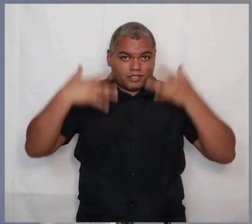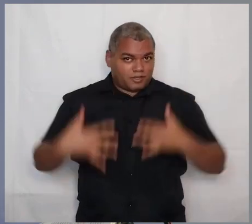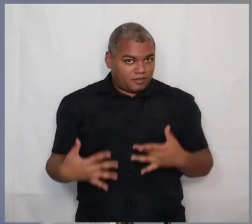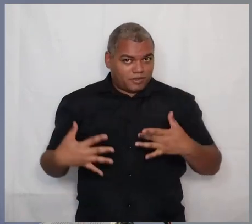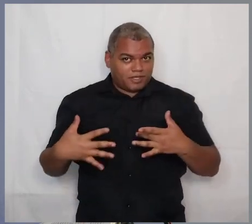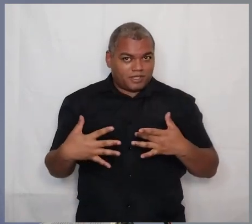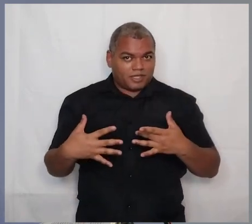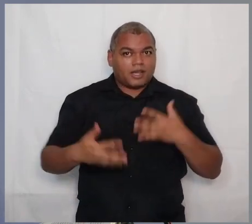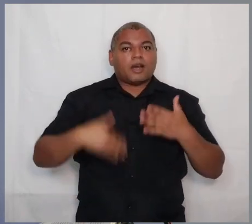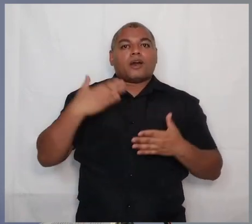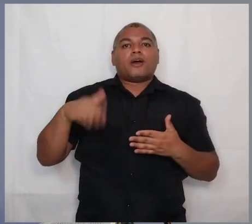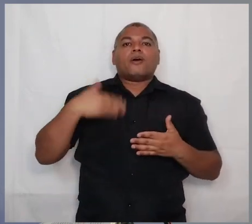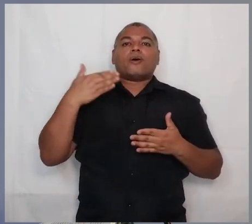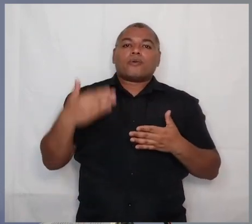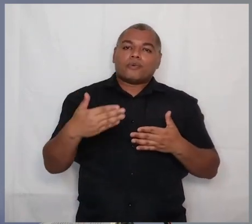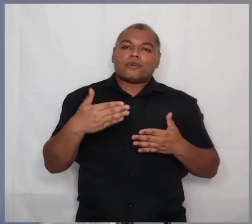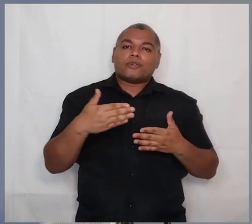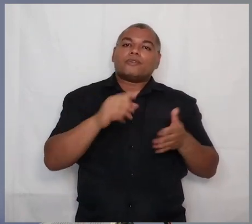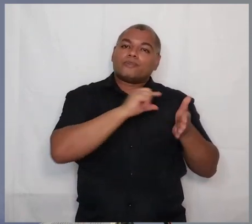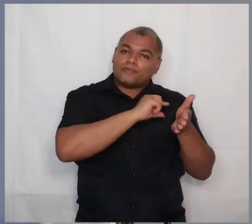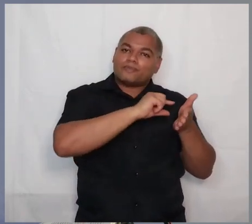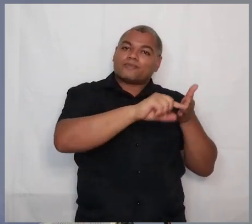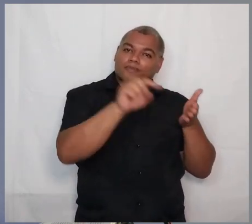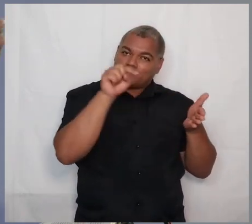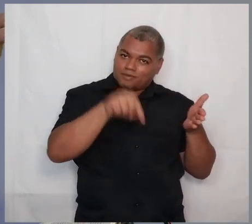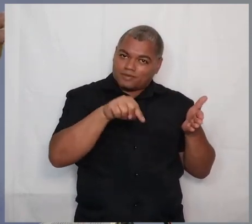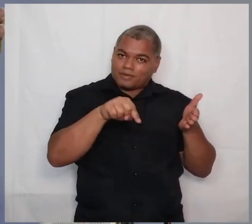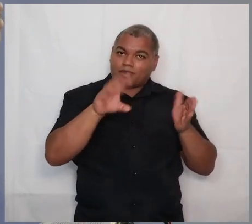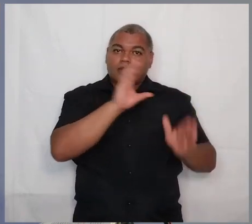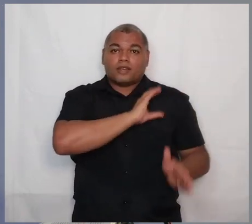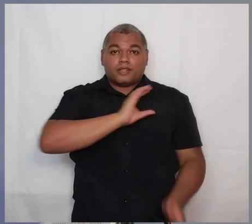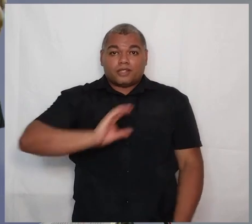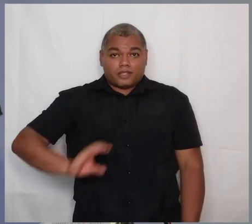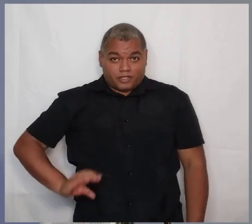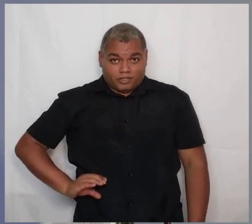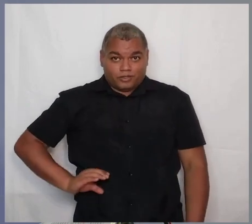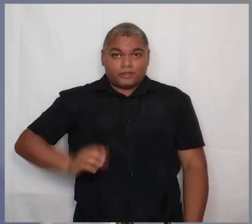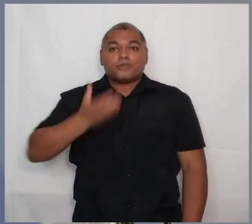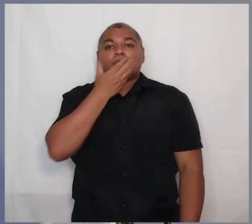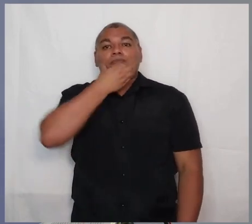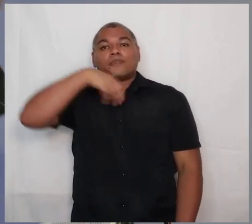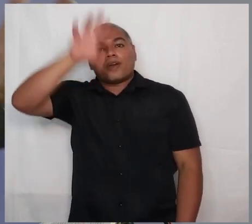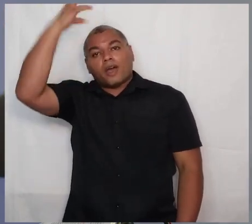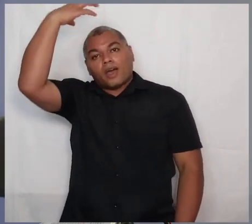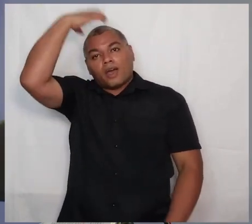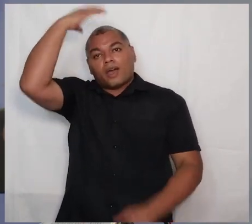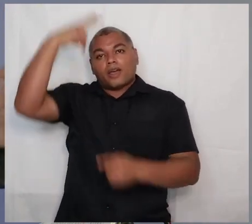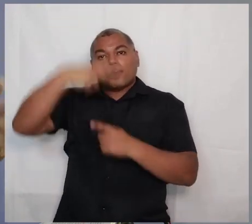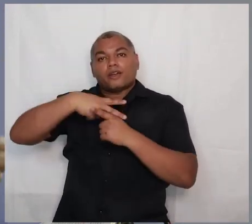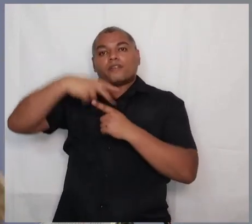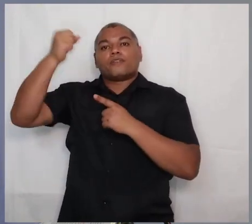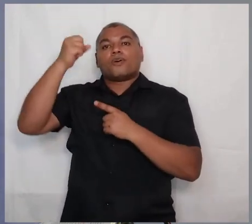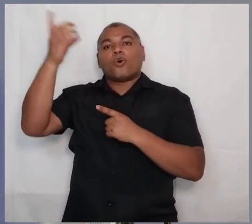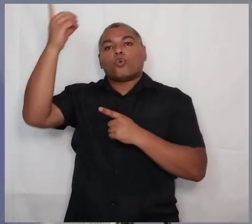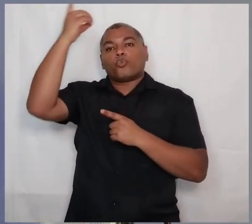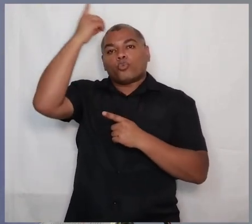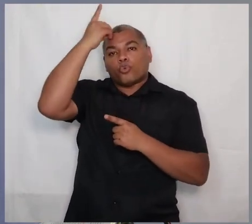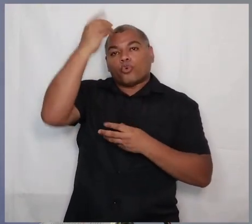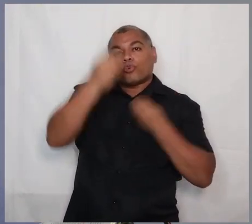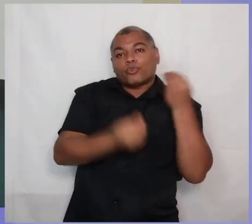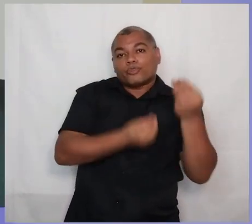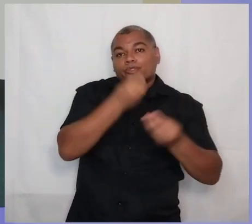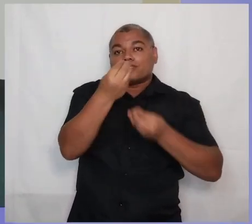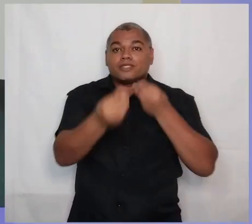ao citar esse versículo, Cristo, como o grande rei vencedor, concede dons para a sua